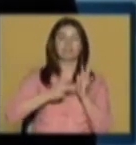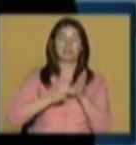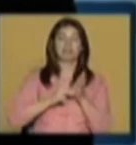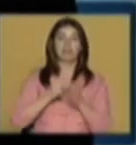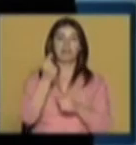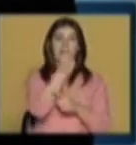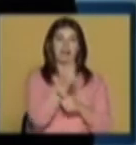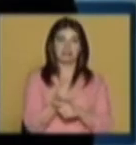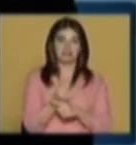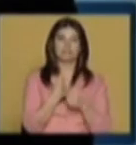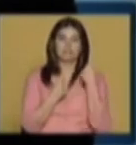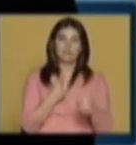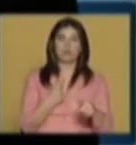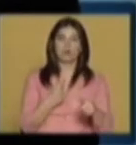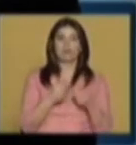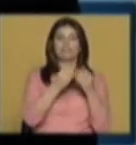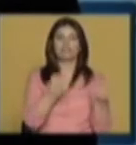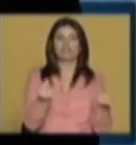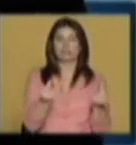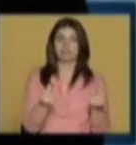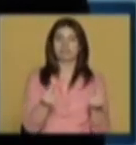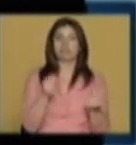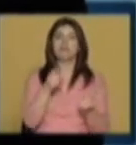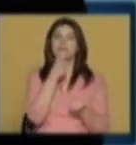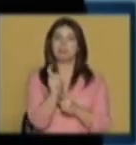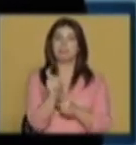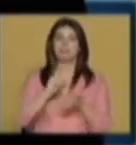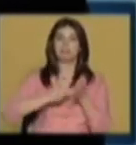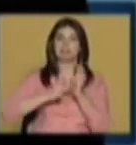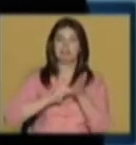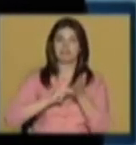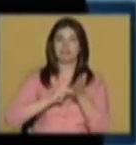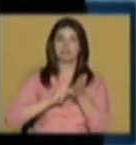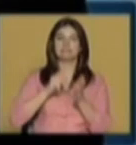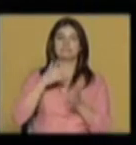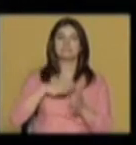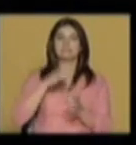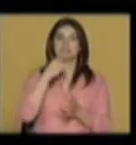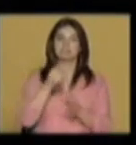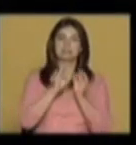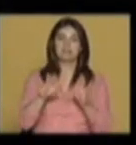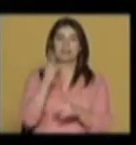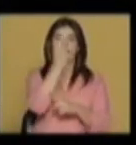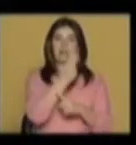artes, foi sempre muito mais do que um instrumento, não é? Por isso a própria palavra técnica chegou no Ocidente a ter o mesmo significado que a palavra arte. Portanto, é uma dimensão